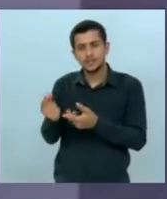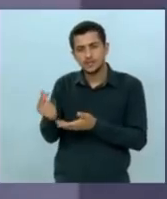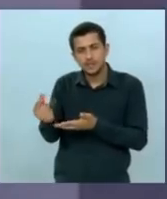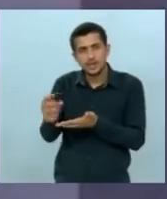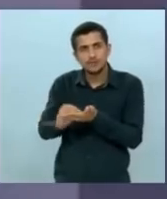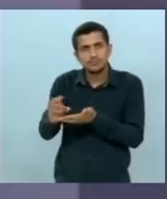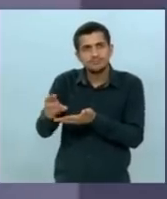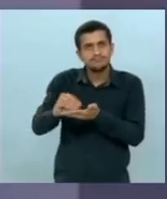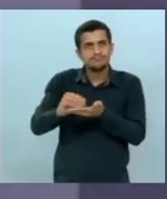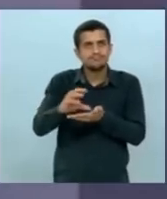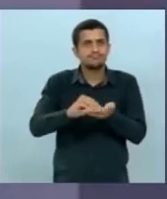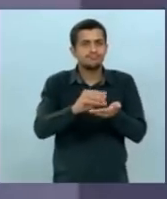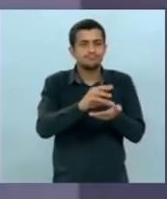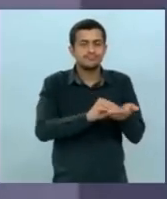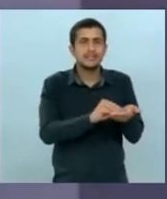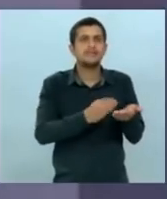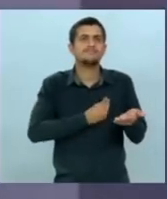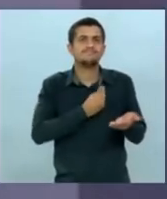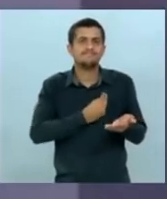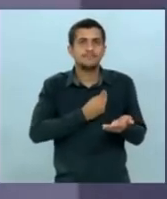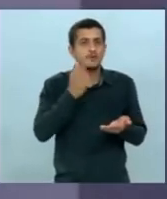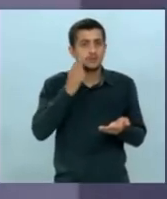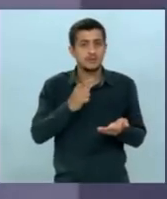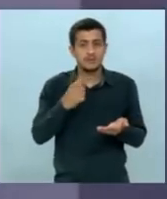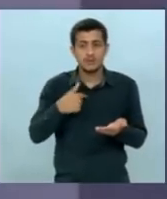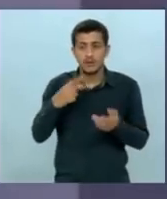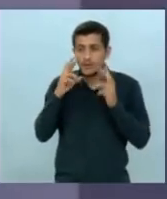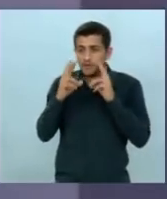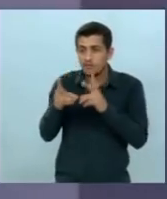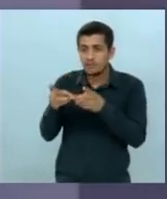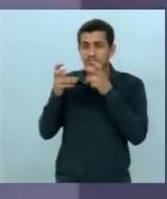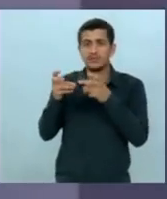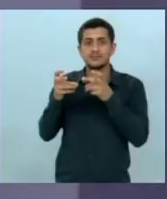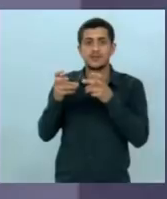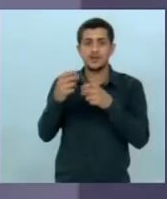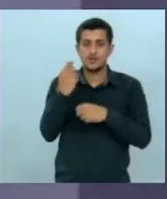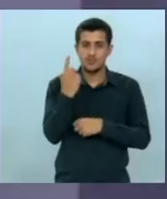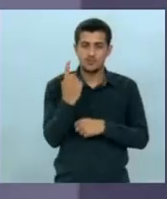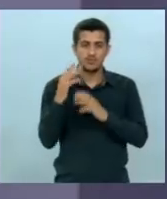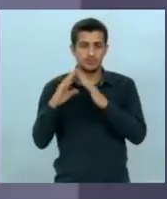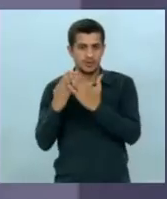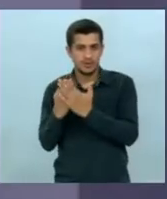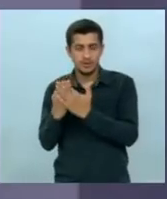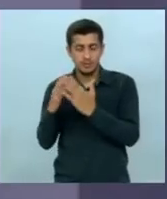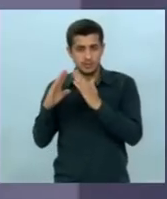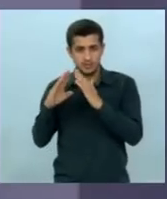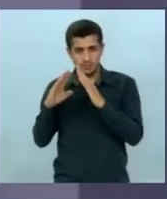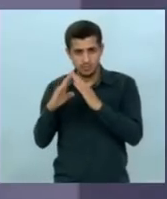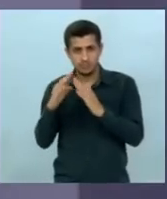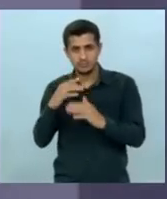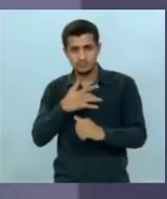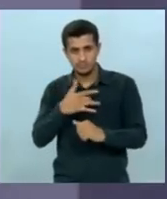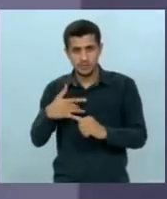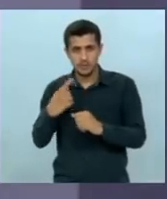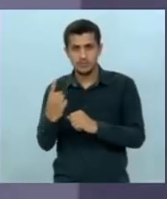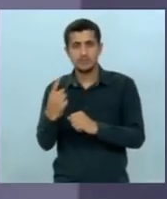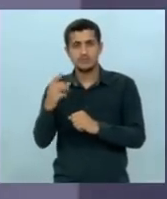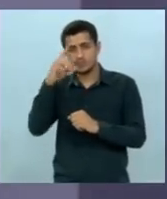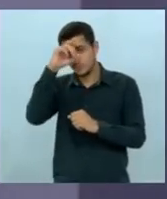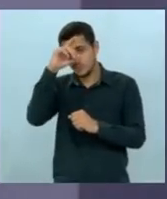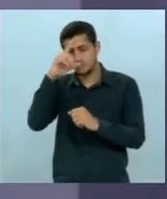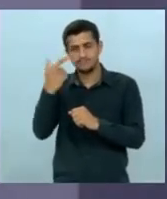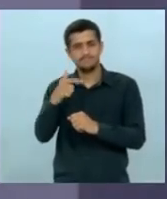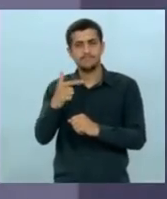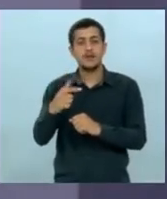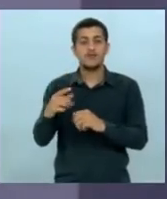sobreviver eu ouvi isto e ouvi em mais de um hospital e lá Paranaíba é um exemplo